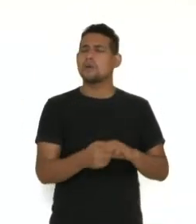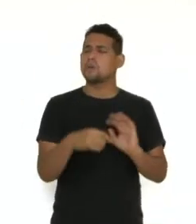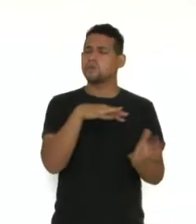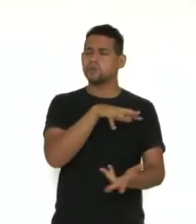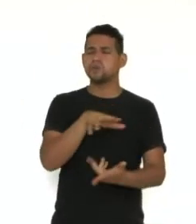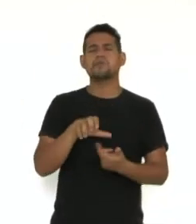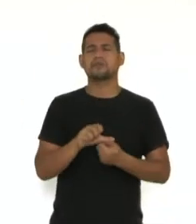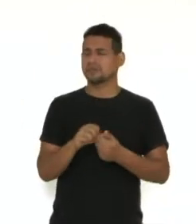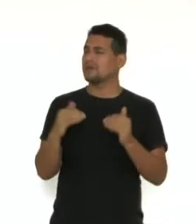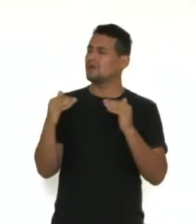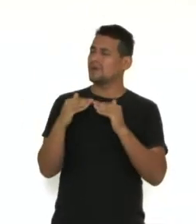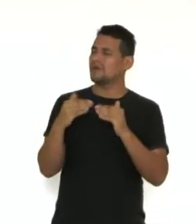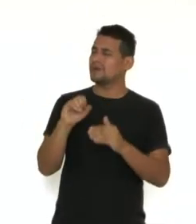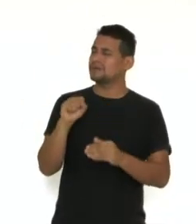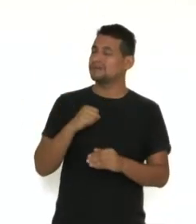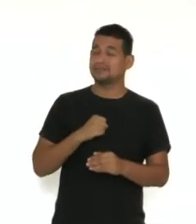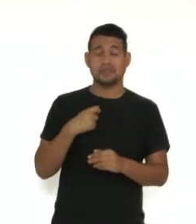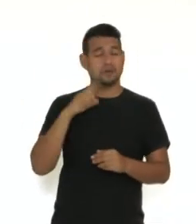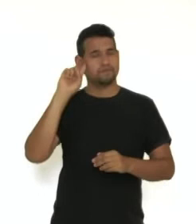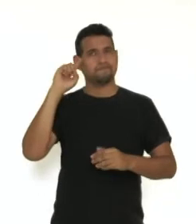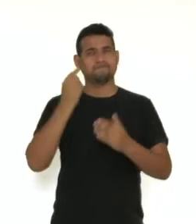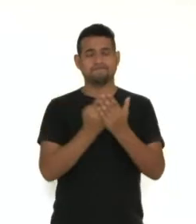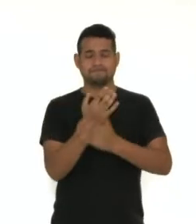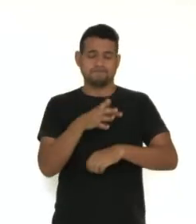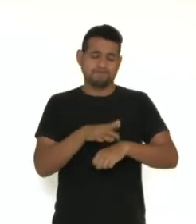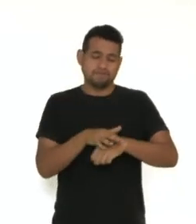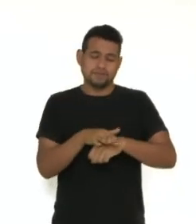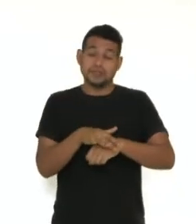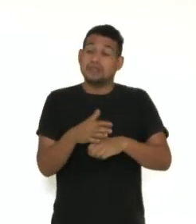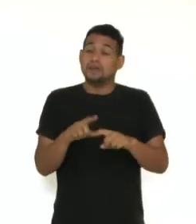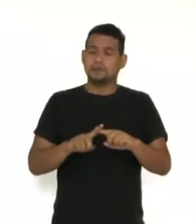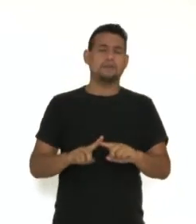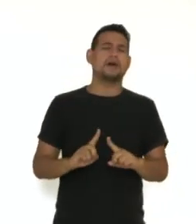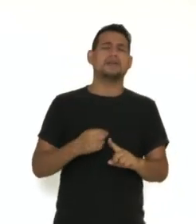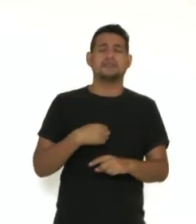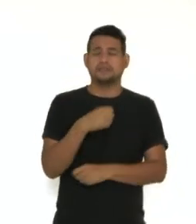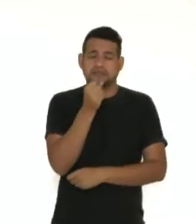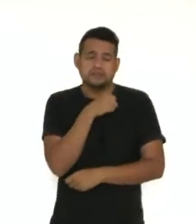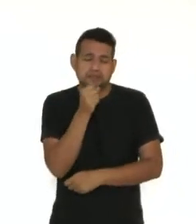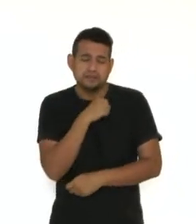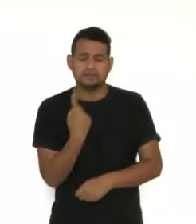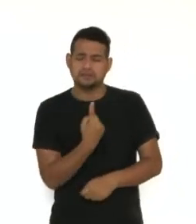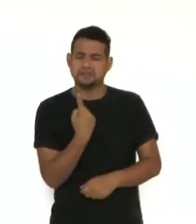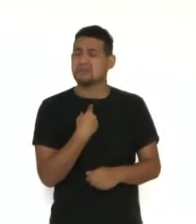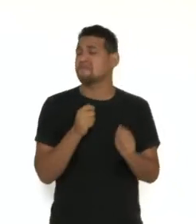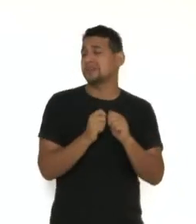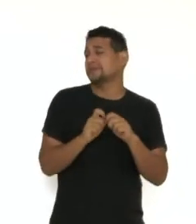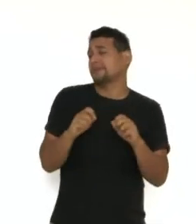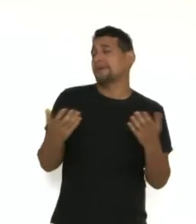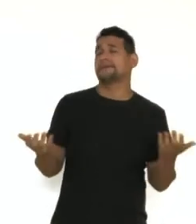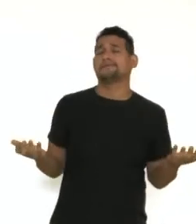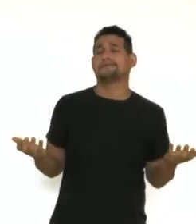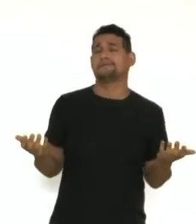concordo, doutor. Sou eu que invento minhas doenças. Mas eu, velho e sozinho, o que posso fazer?